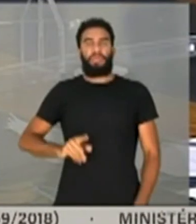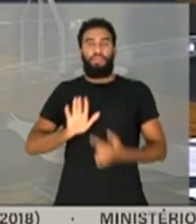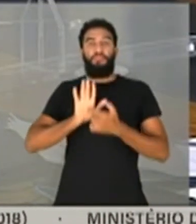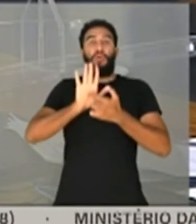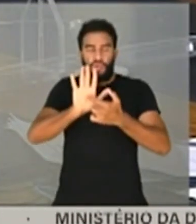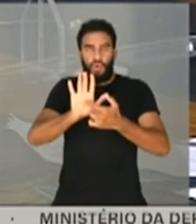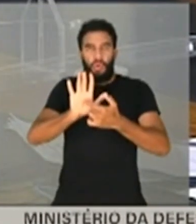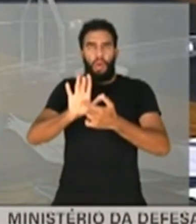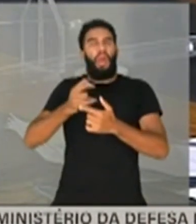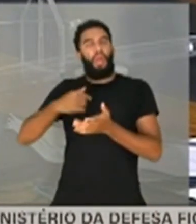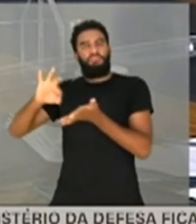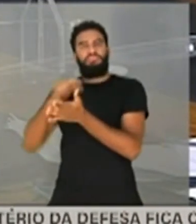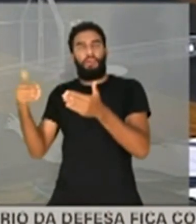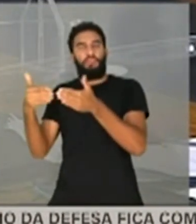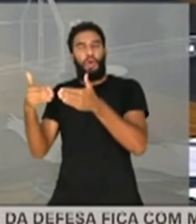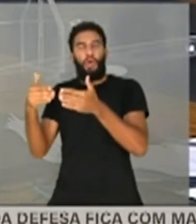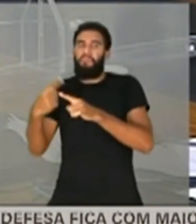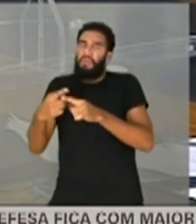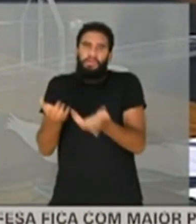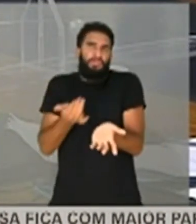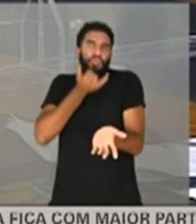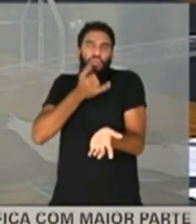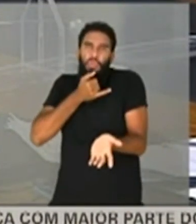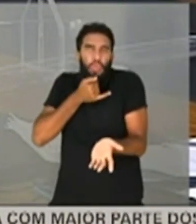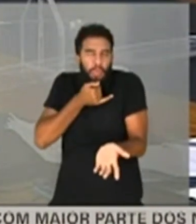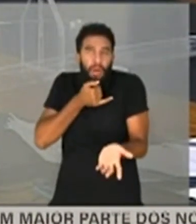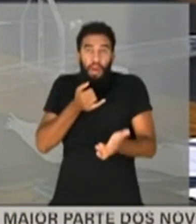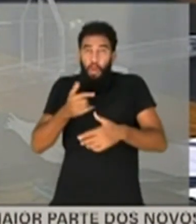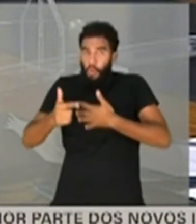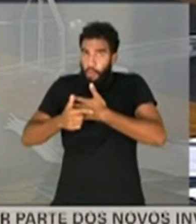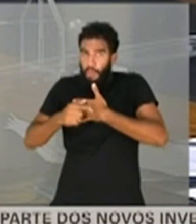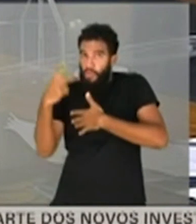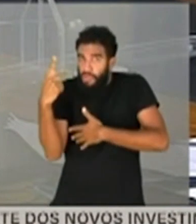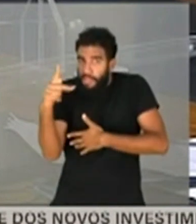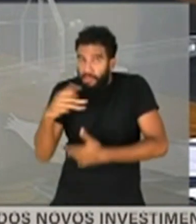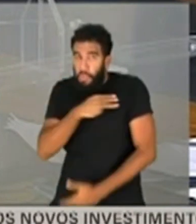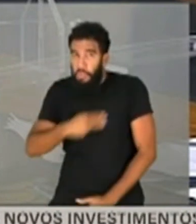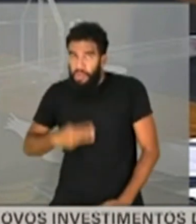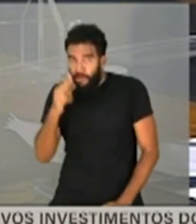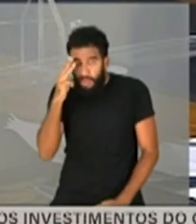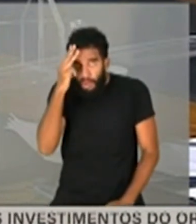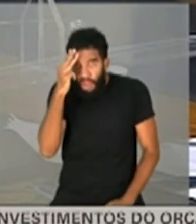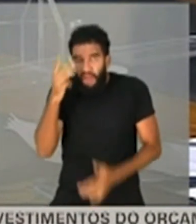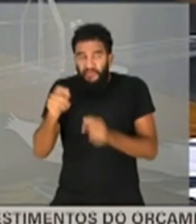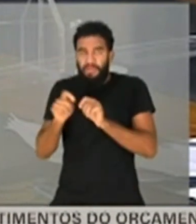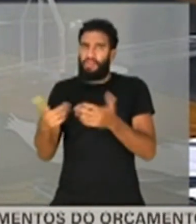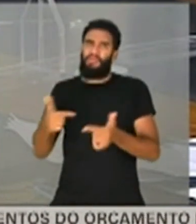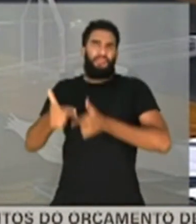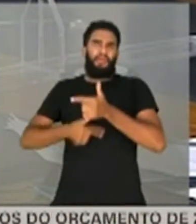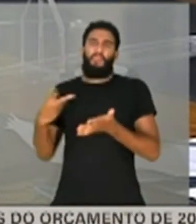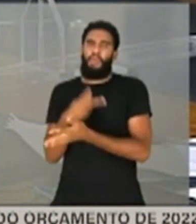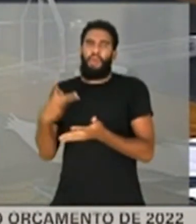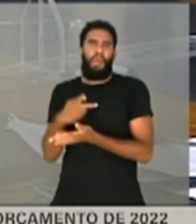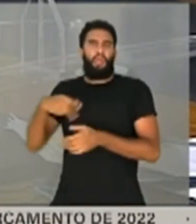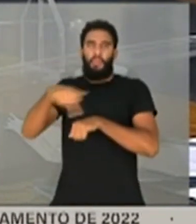Eu assino embaixo porque eu lamento muito o papel que Vossa Excelência está fazendo ou de serviço para o